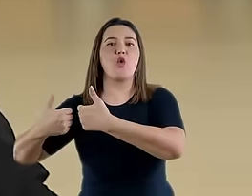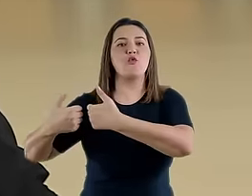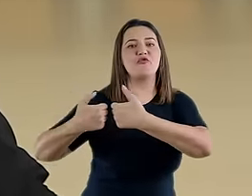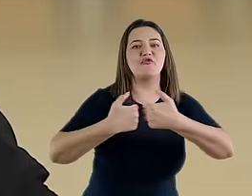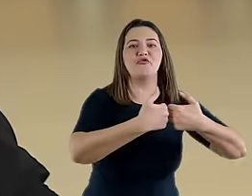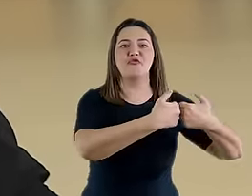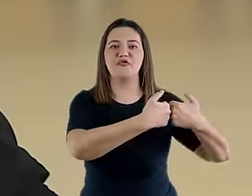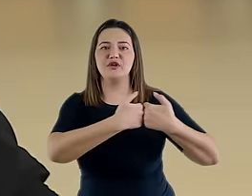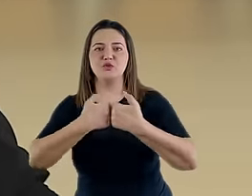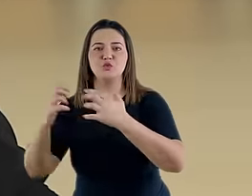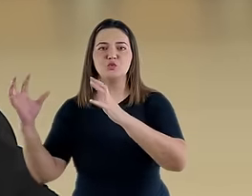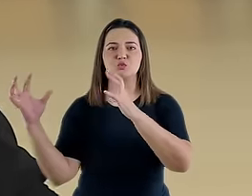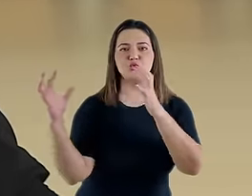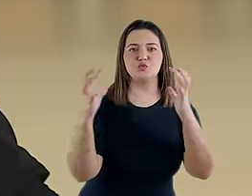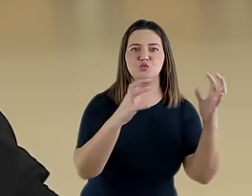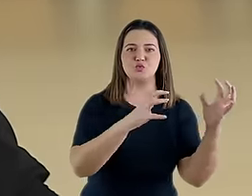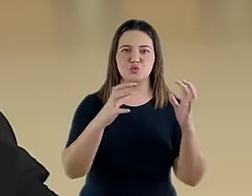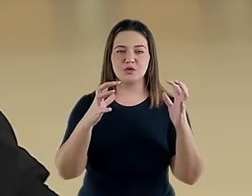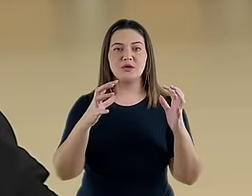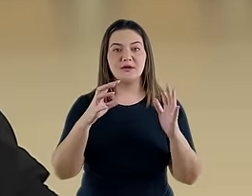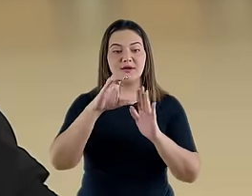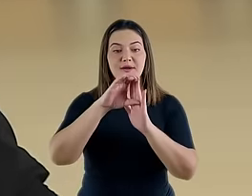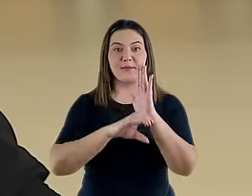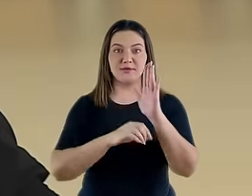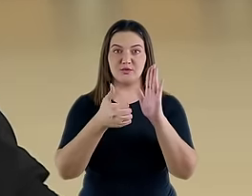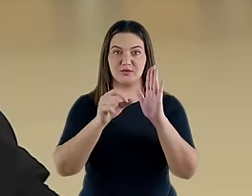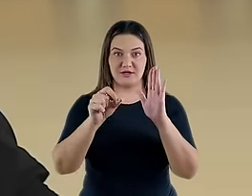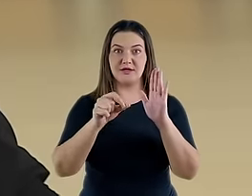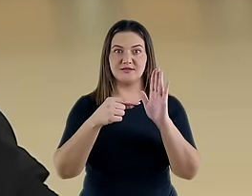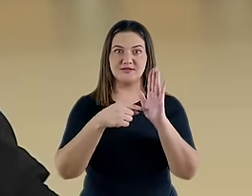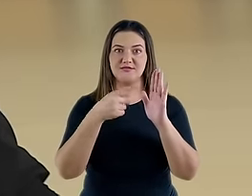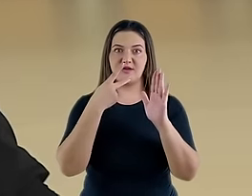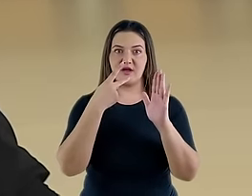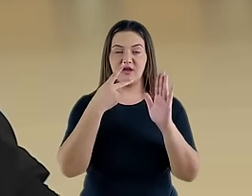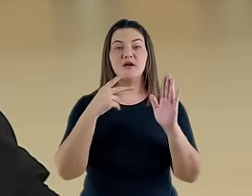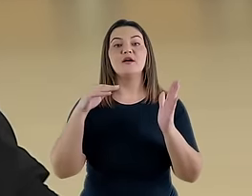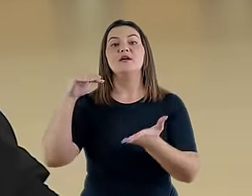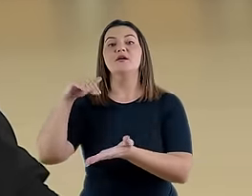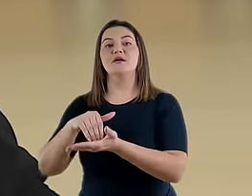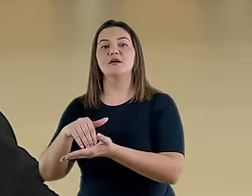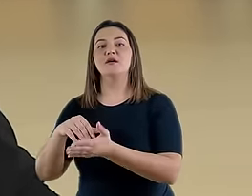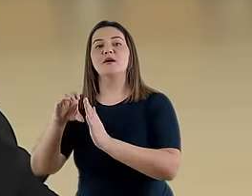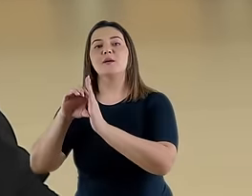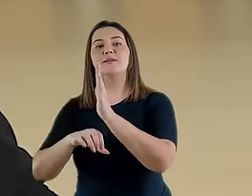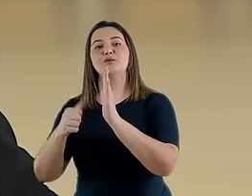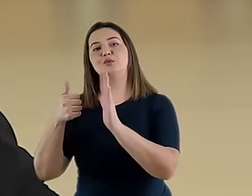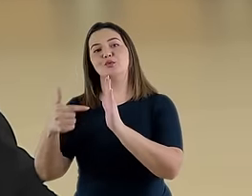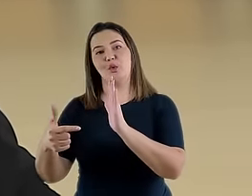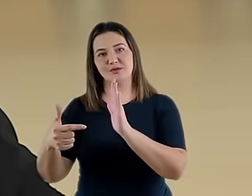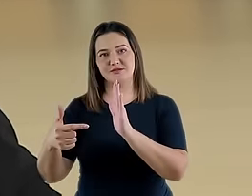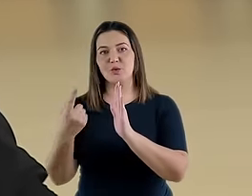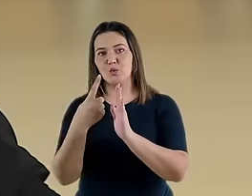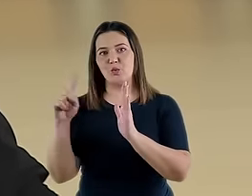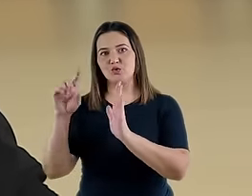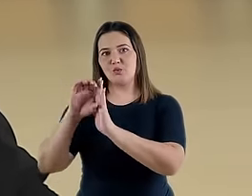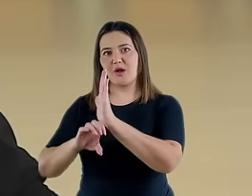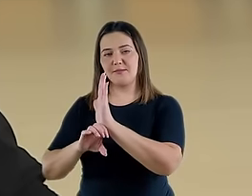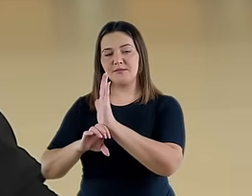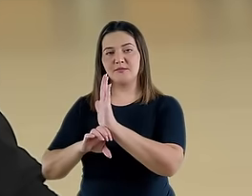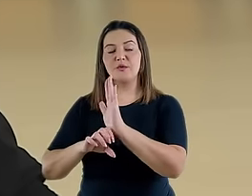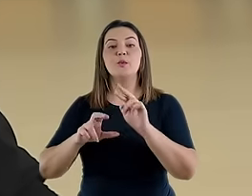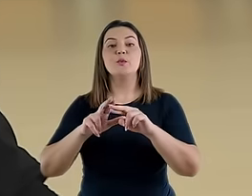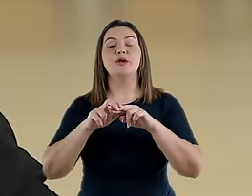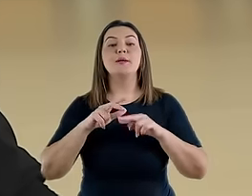parece logo no início, logo ali em Daniel, capítulo 10, e ele culmina em Daniel, capítulo 12. Isto é importante